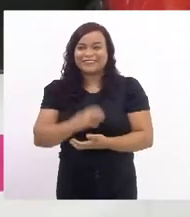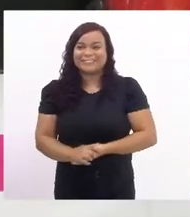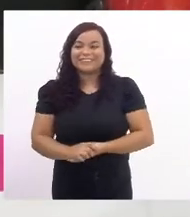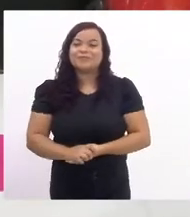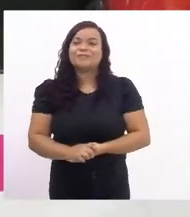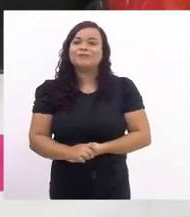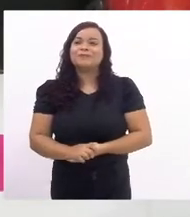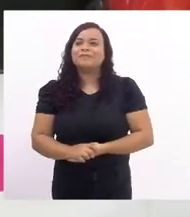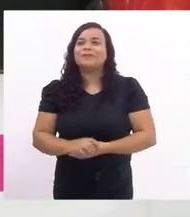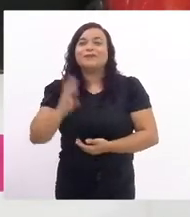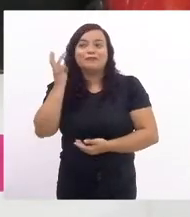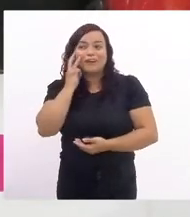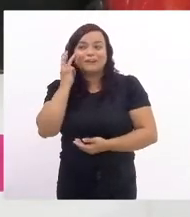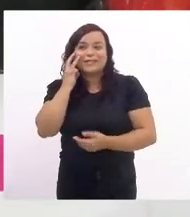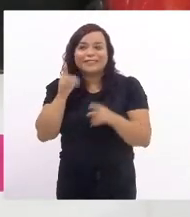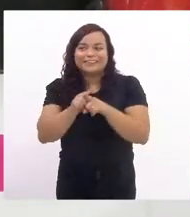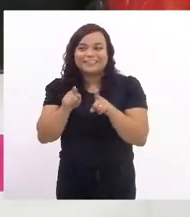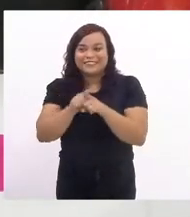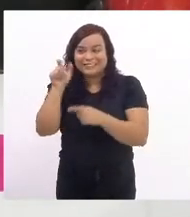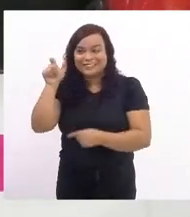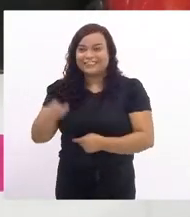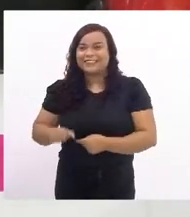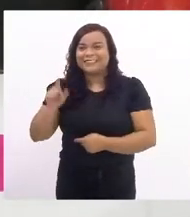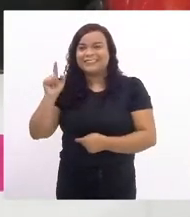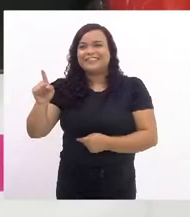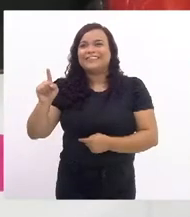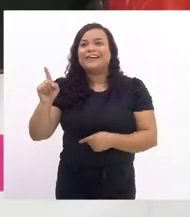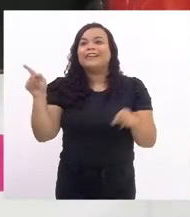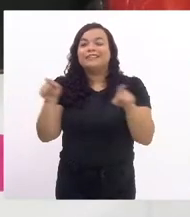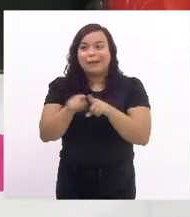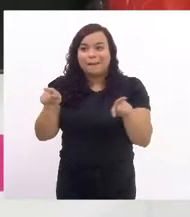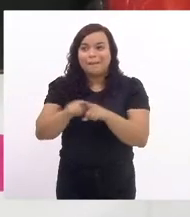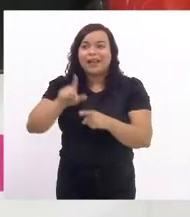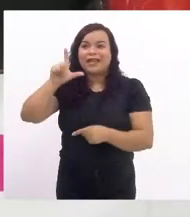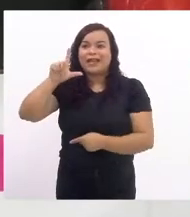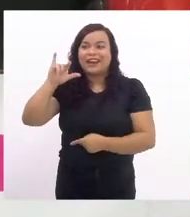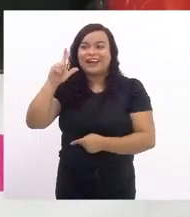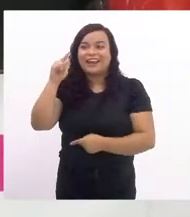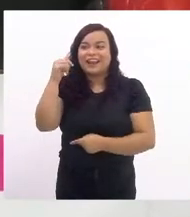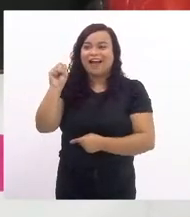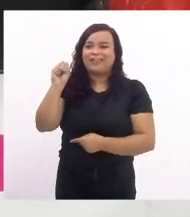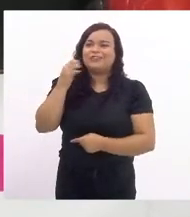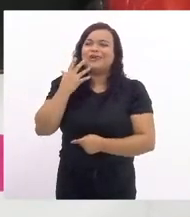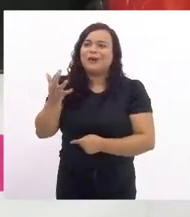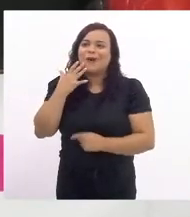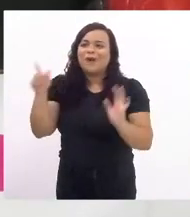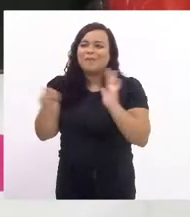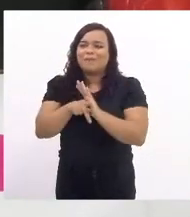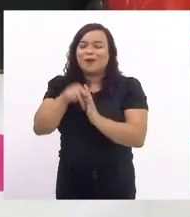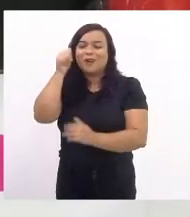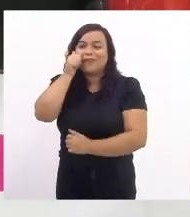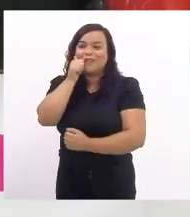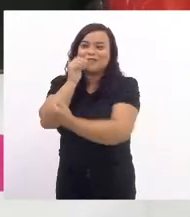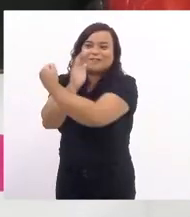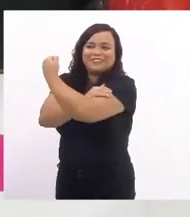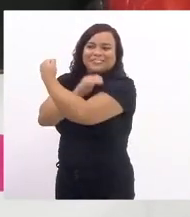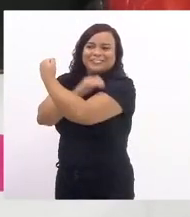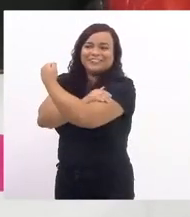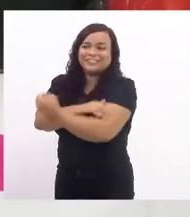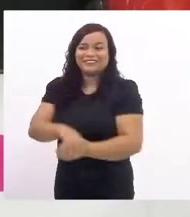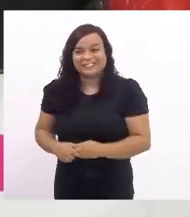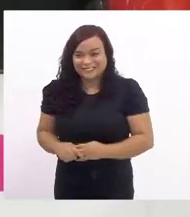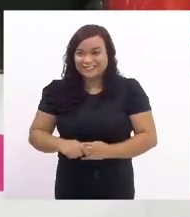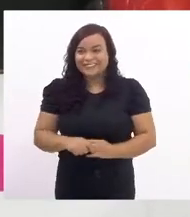O Valdeck também. E de lilás, a cor do feminismo. O Valdeck ainda